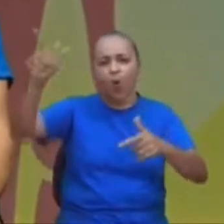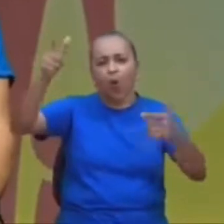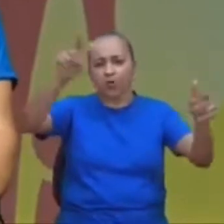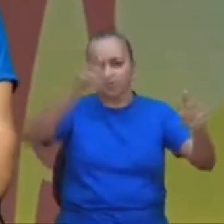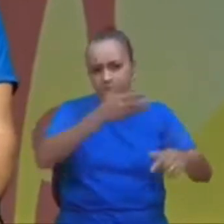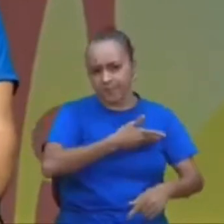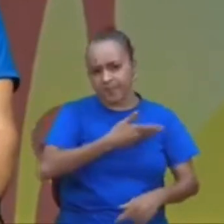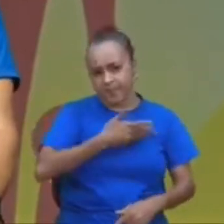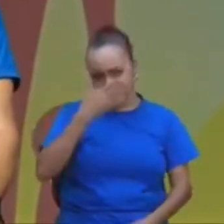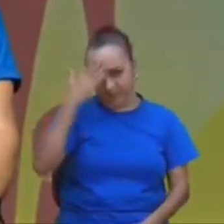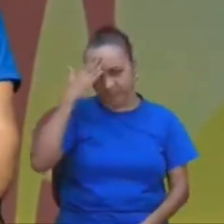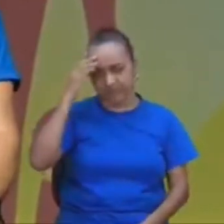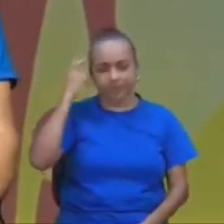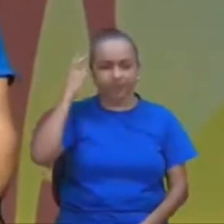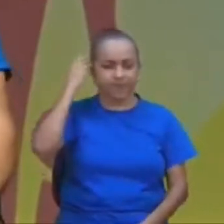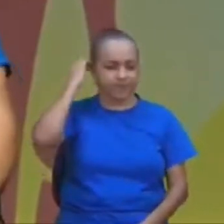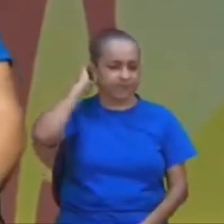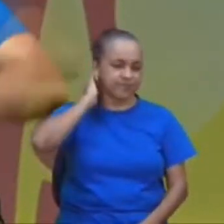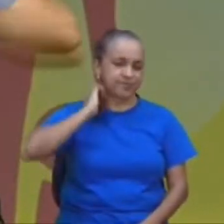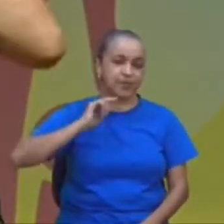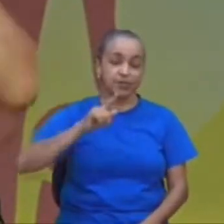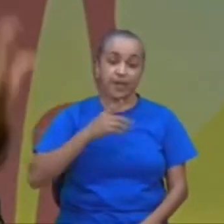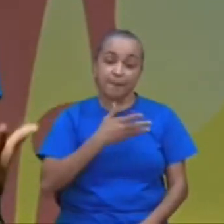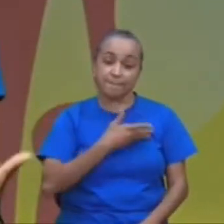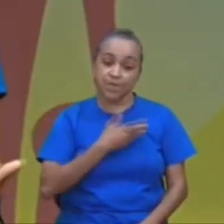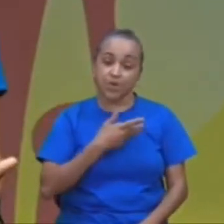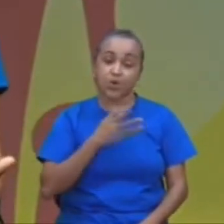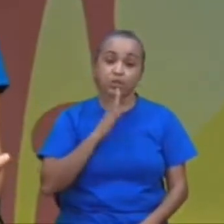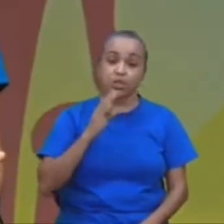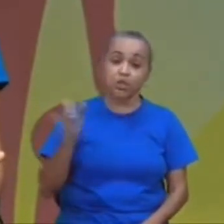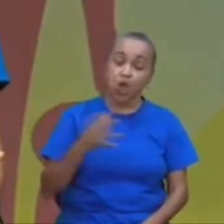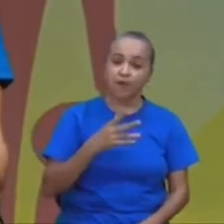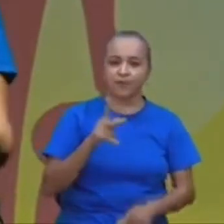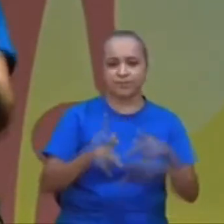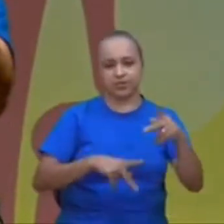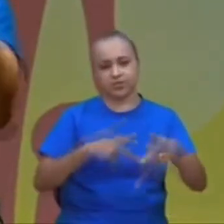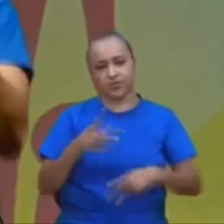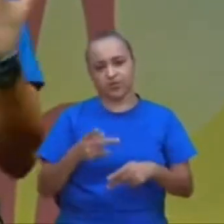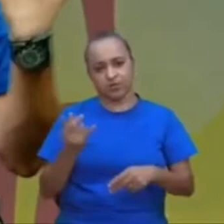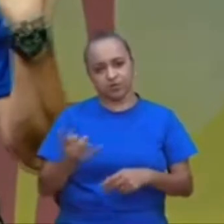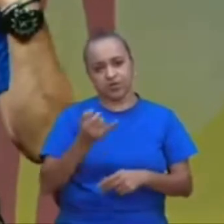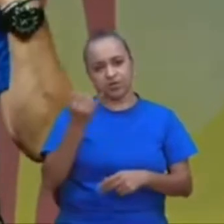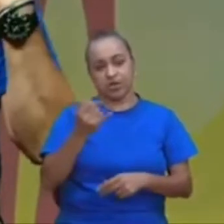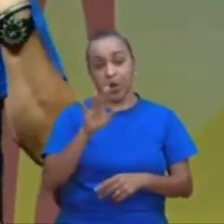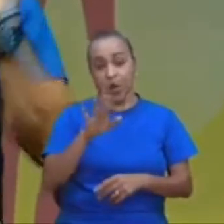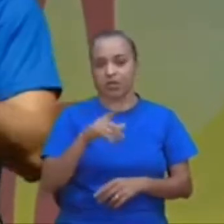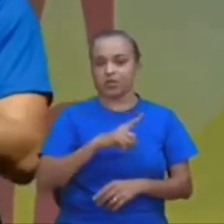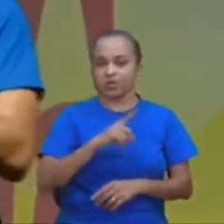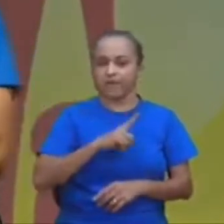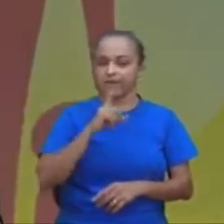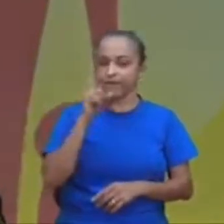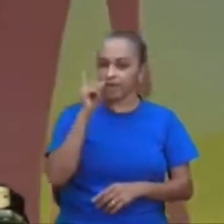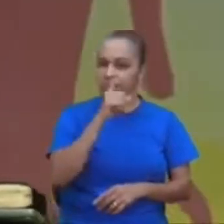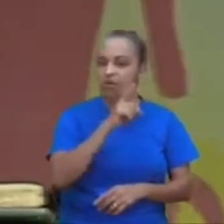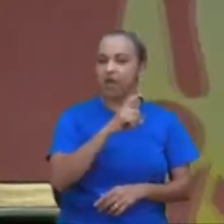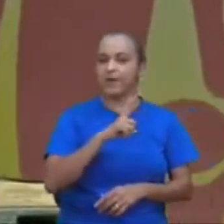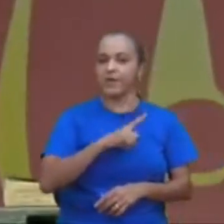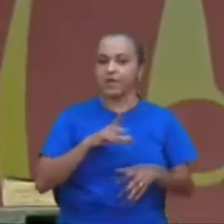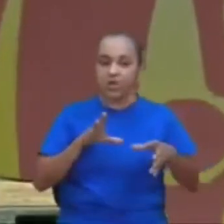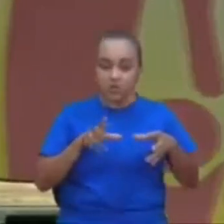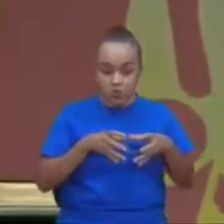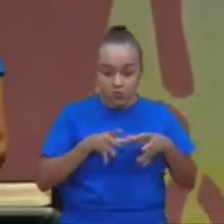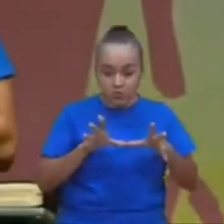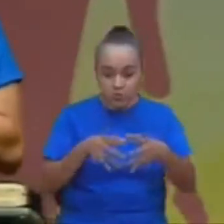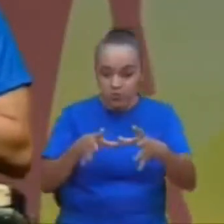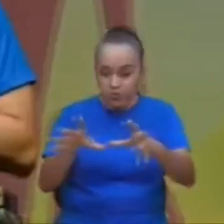sempre crescendo, nas amizades, conhecendo novas pessoas, olha, nós tivemos dificuldade, para juntar alguns GAs, naquela